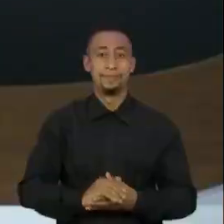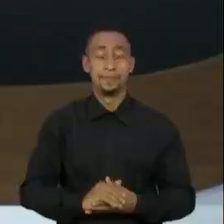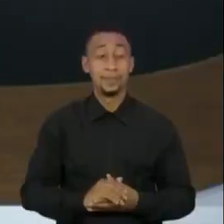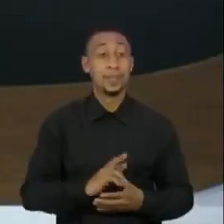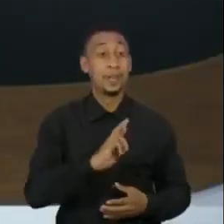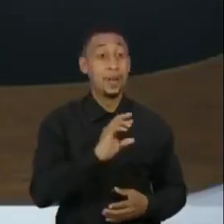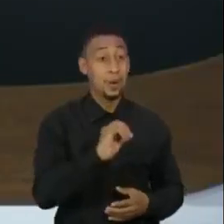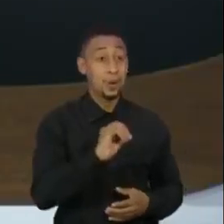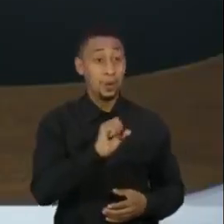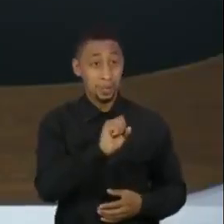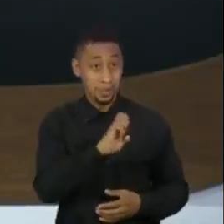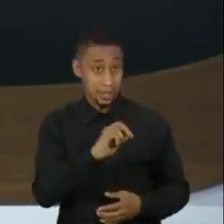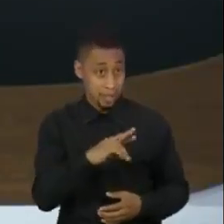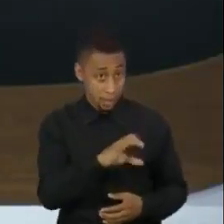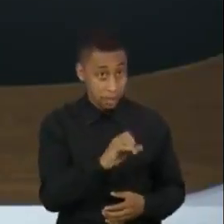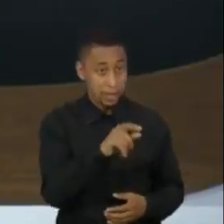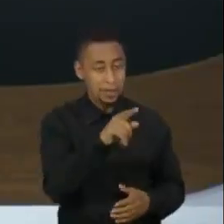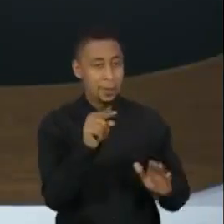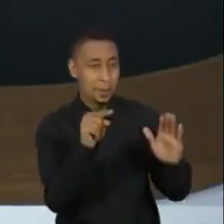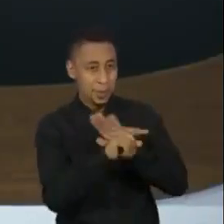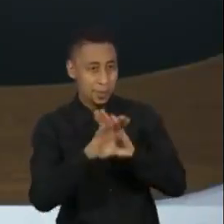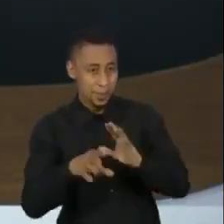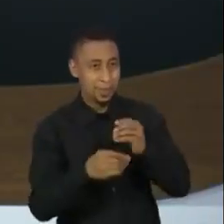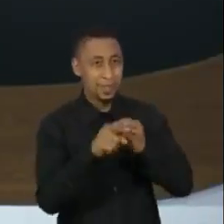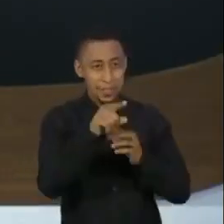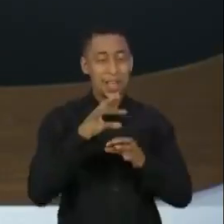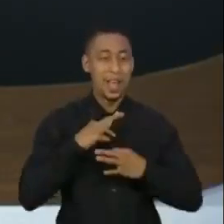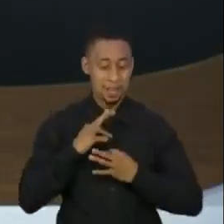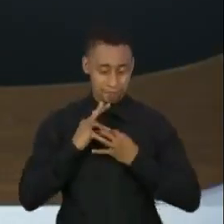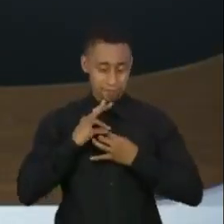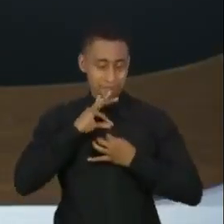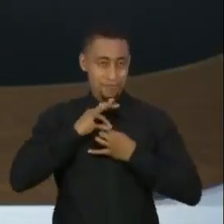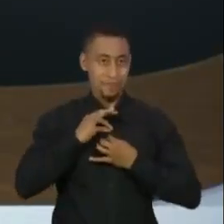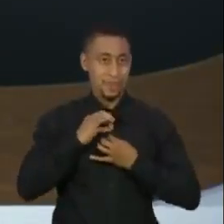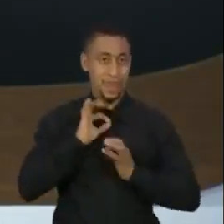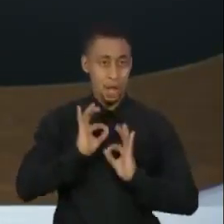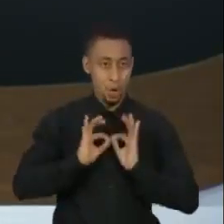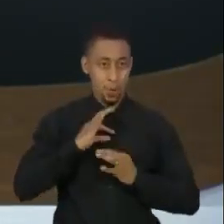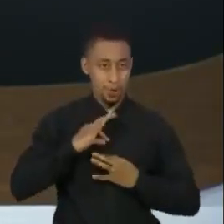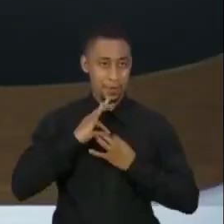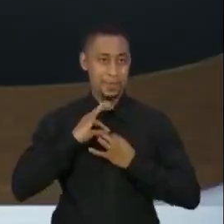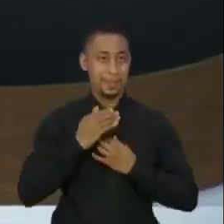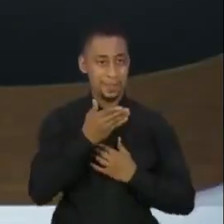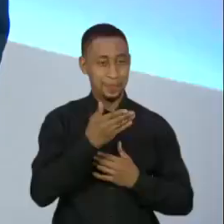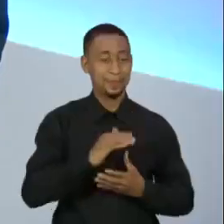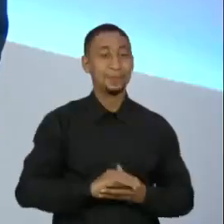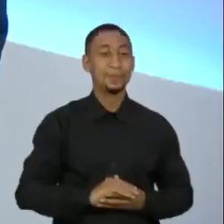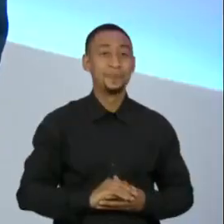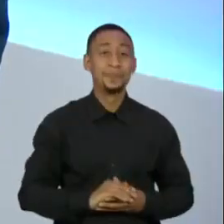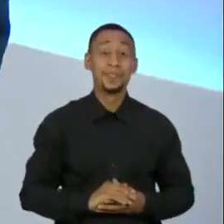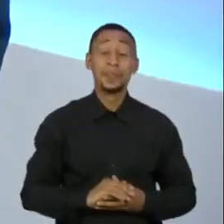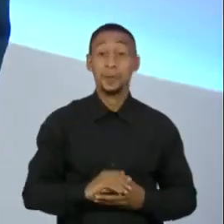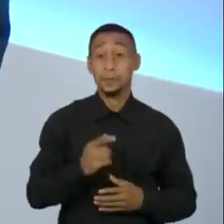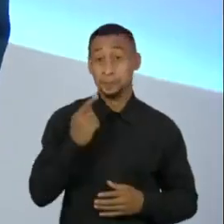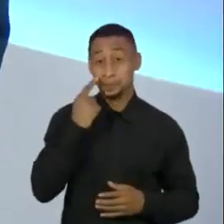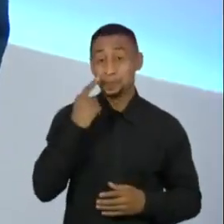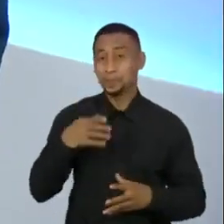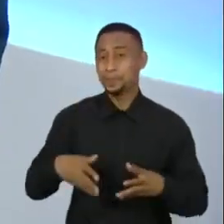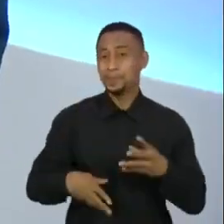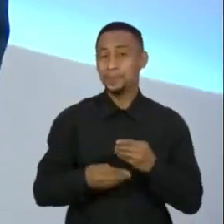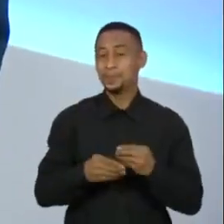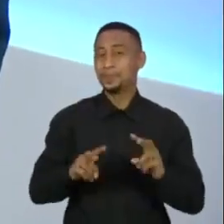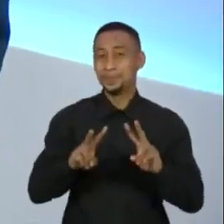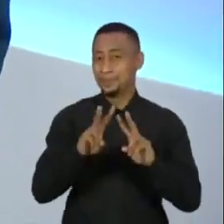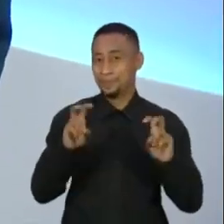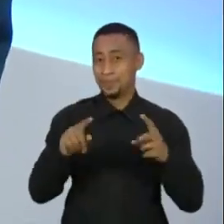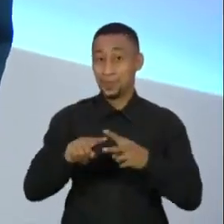Roseana quer fazer só um adembo enquanto o senhor arruma aí o seu fone, senador, está na sua lapela. Pode falar, Roseana. É só uma observação, porque quando o diz a